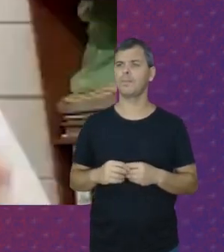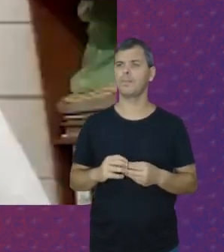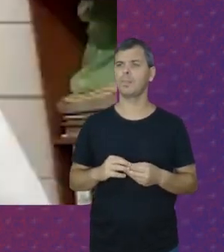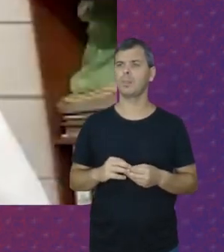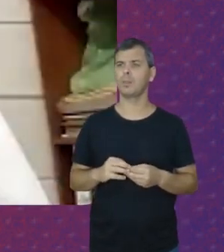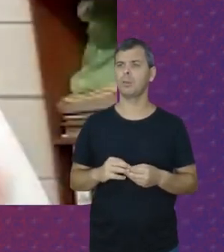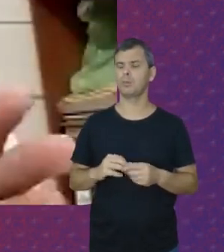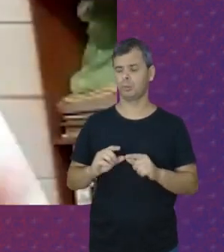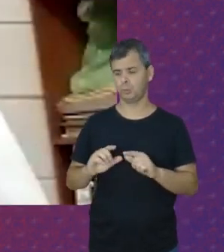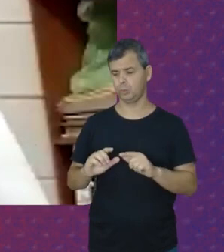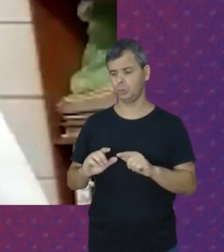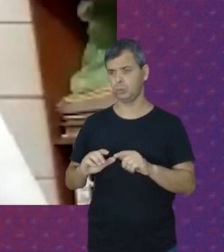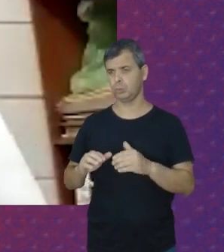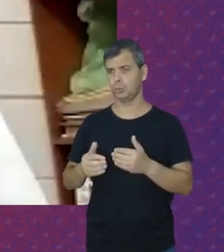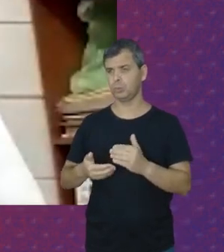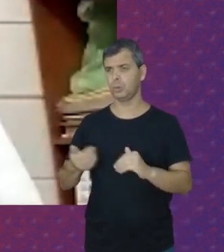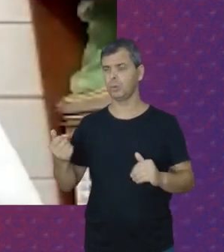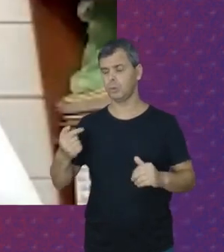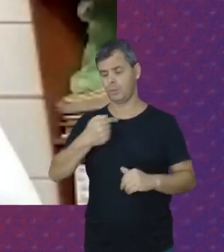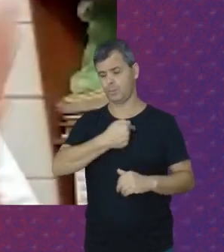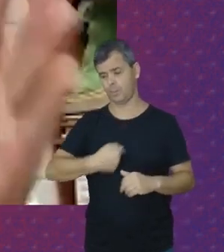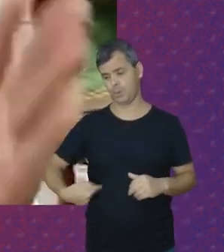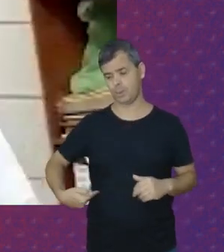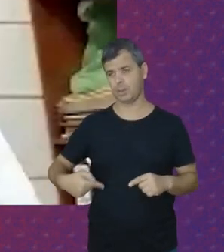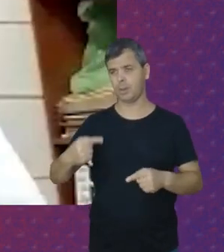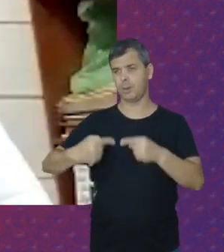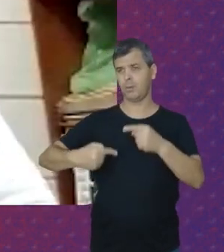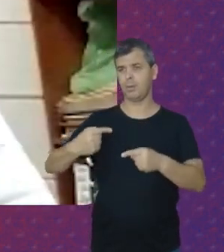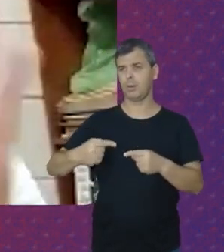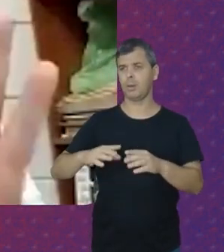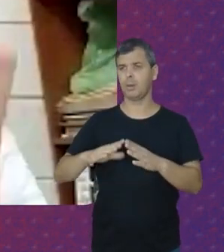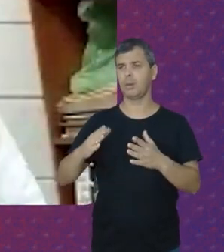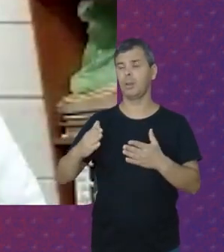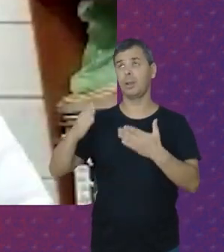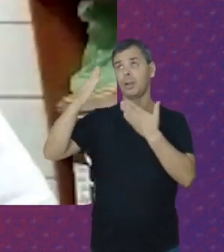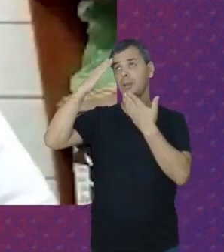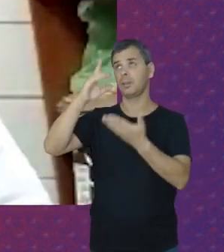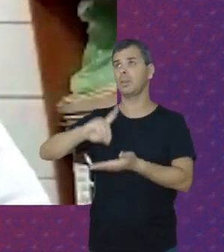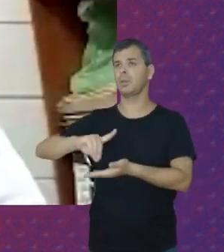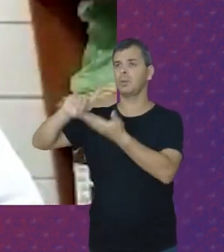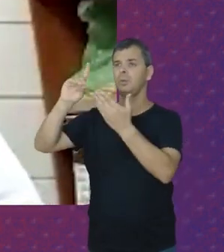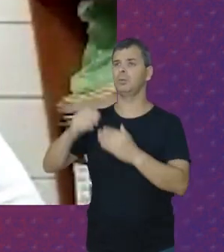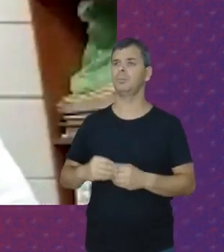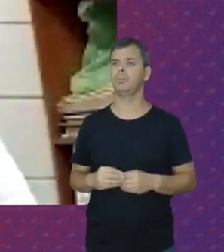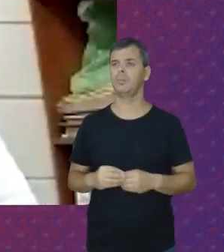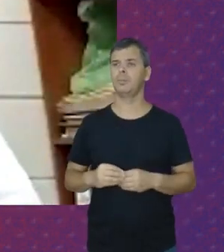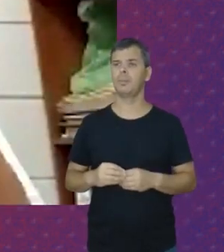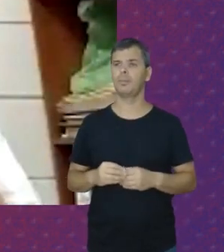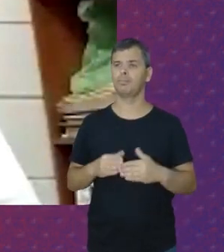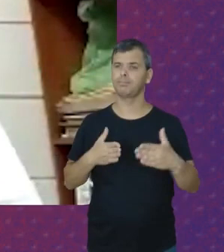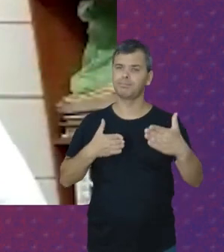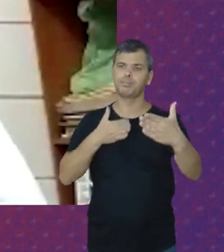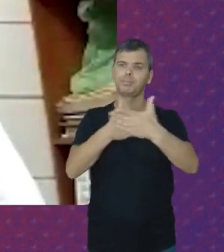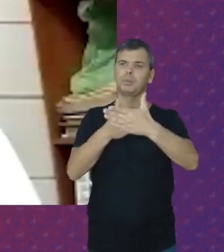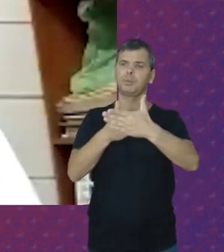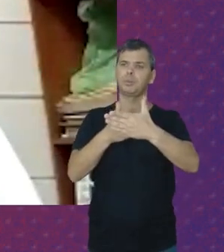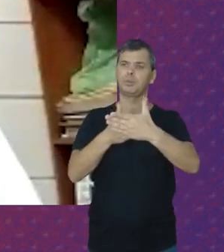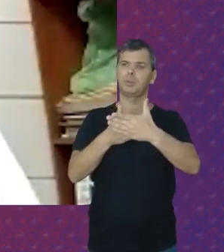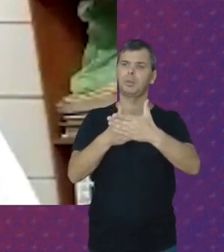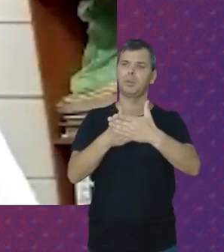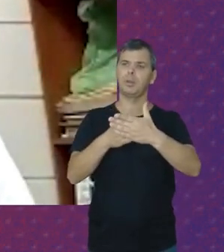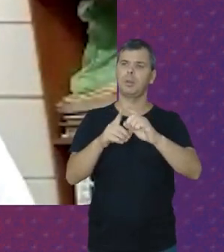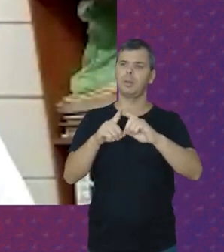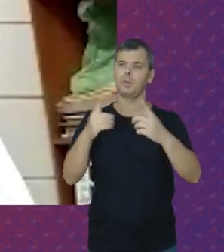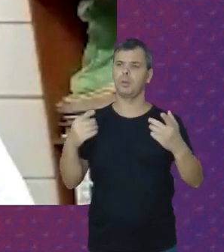Desmontando Muitas políticas Públicas Vinha Graças a Deus A gente conseguiu Barrar Aquele desmonte